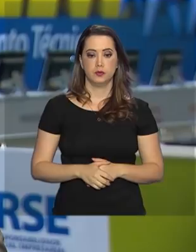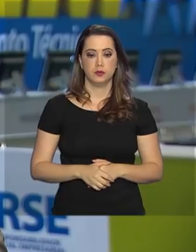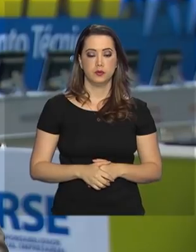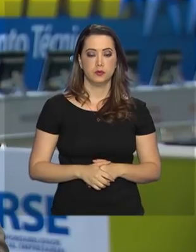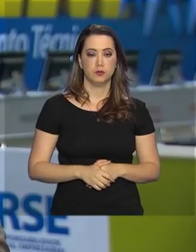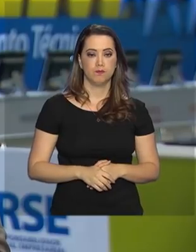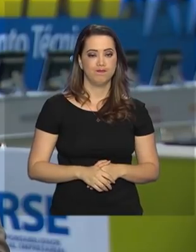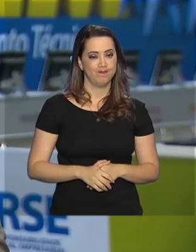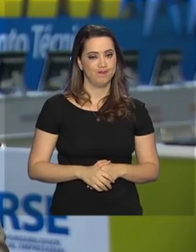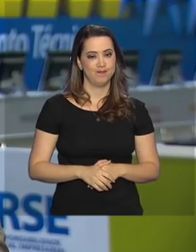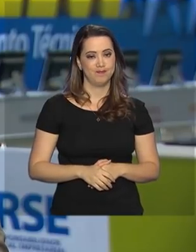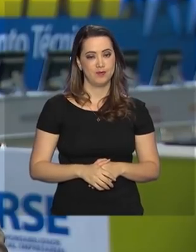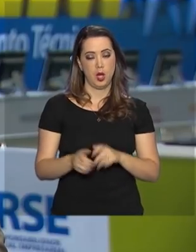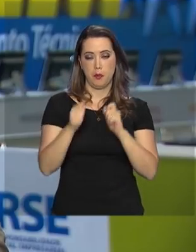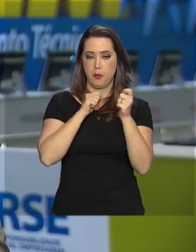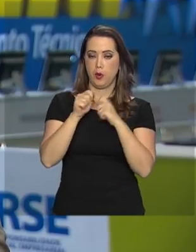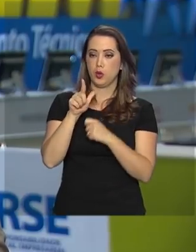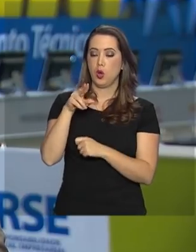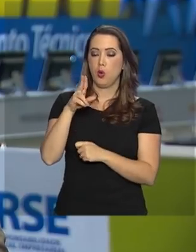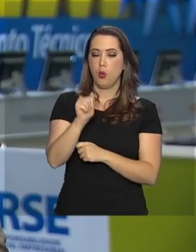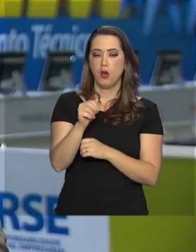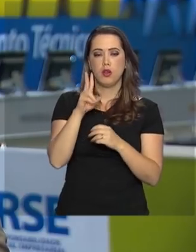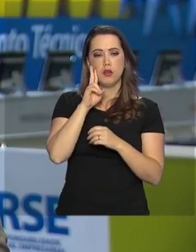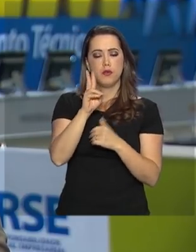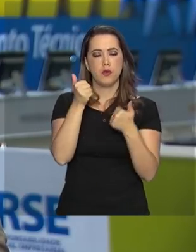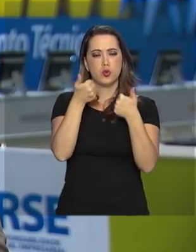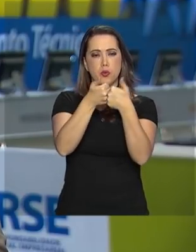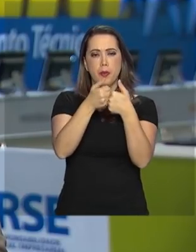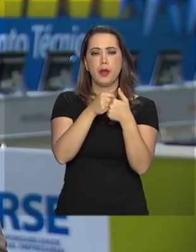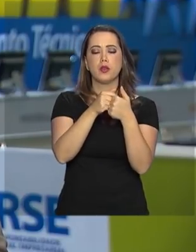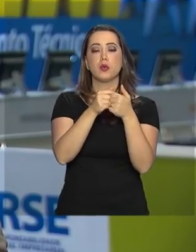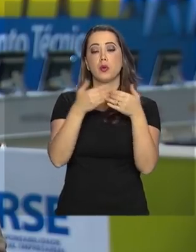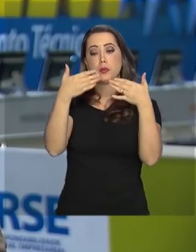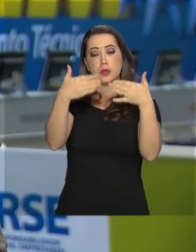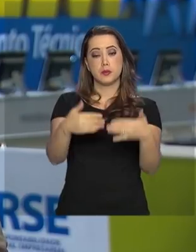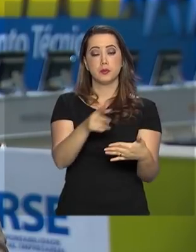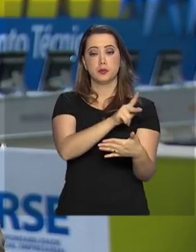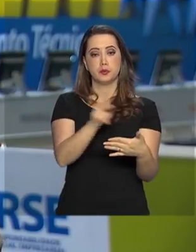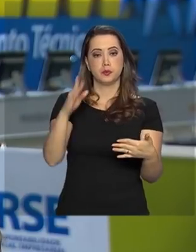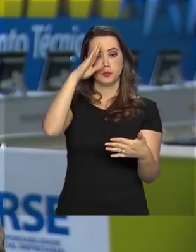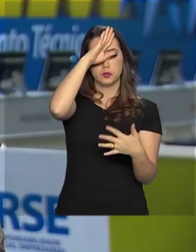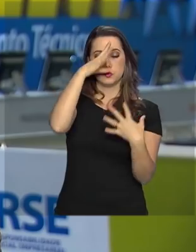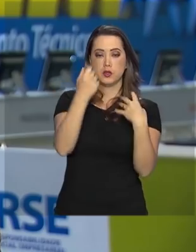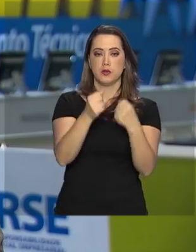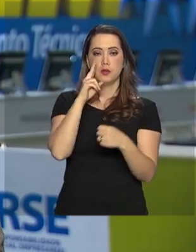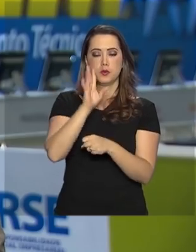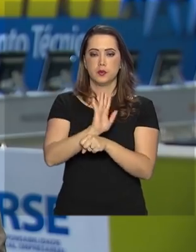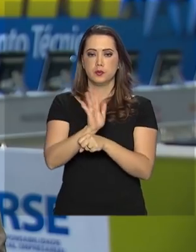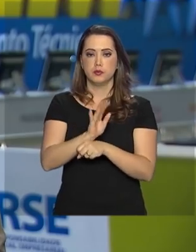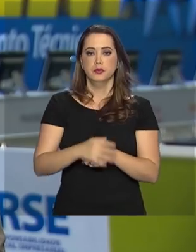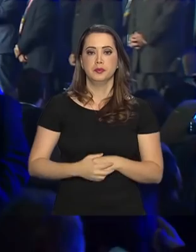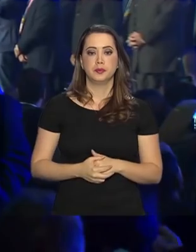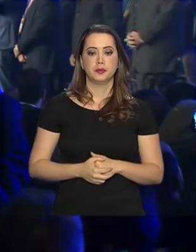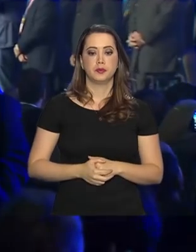E a repórter Luana Karen acompanhou a participação do presidente nesse encontro. Vamos ver a reportagem.